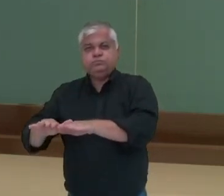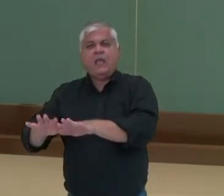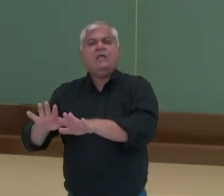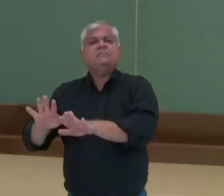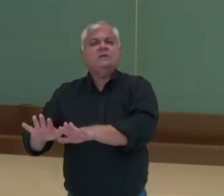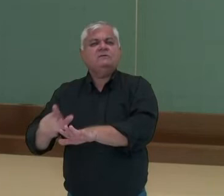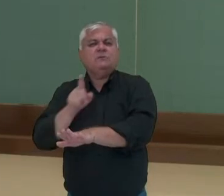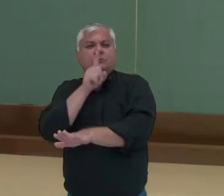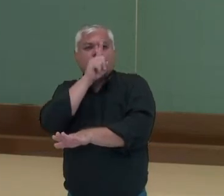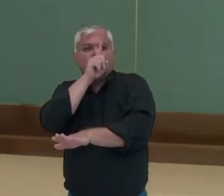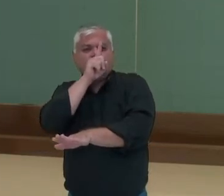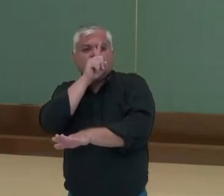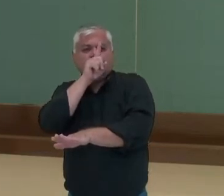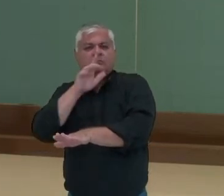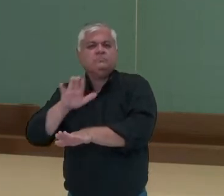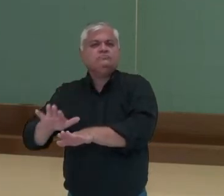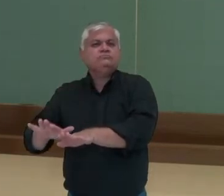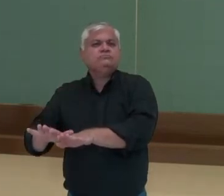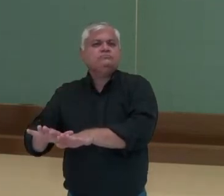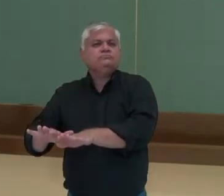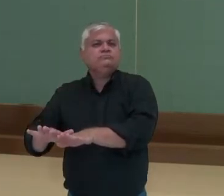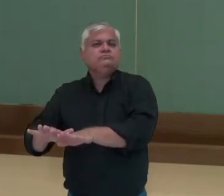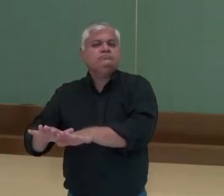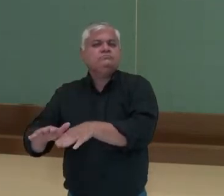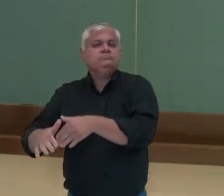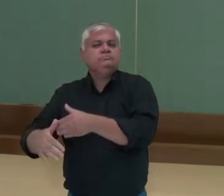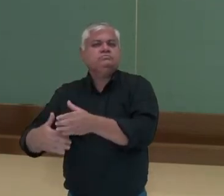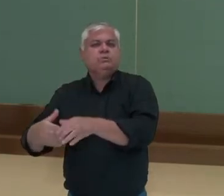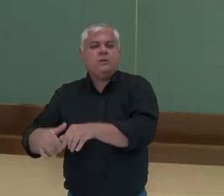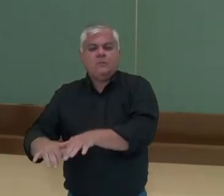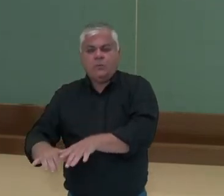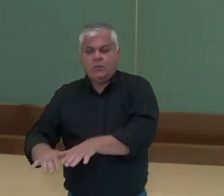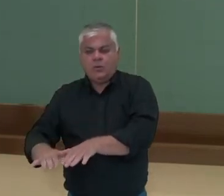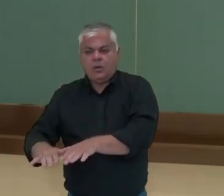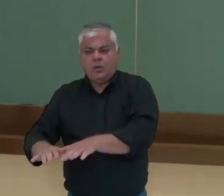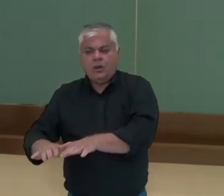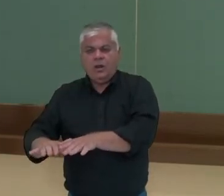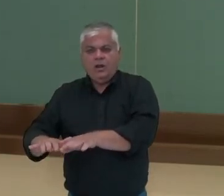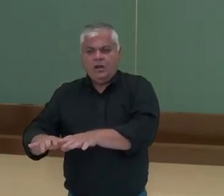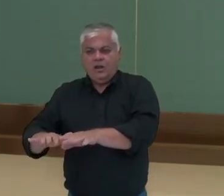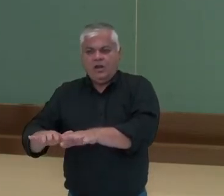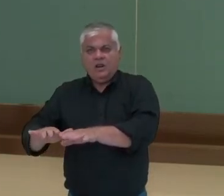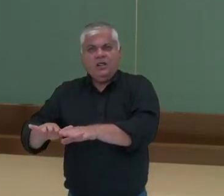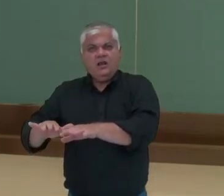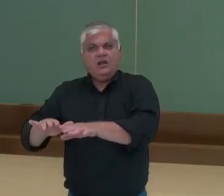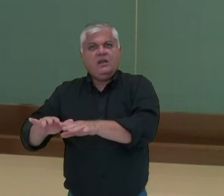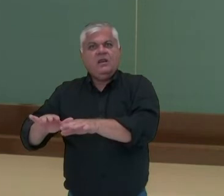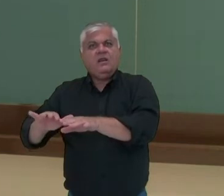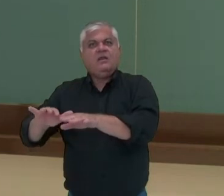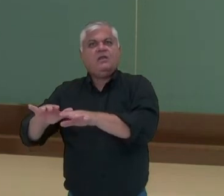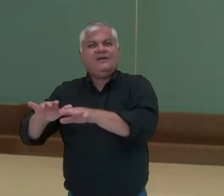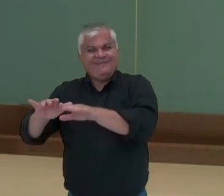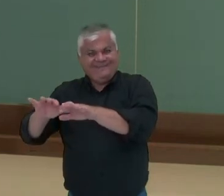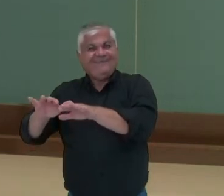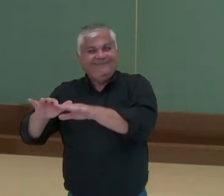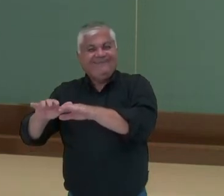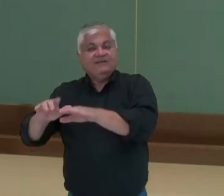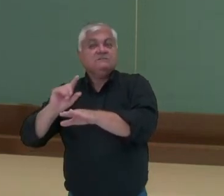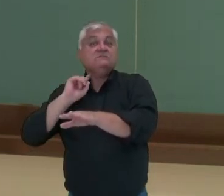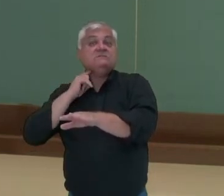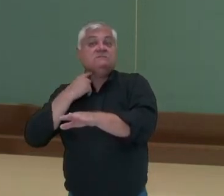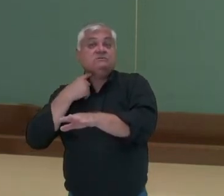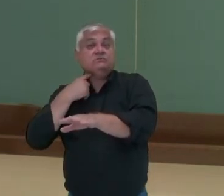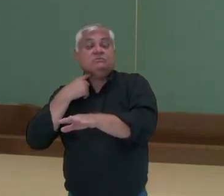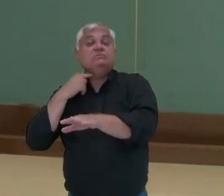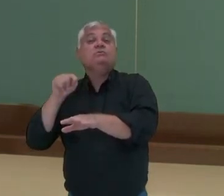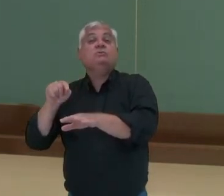vamos dizer assim, num tanque. E essas partículas, esses materiais vão ficar suspensos e